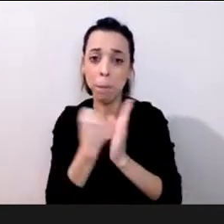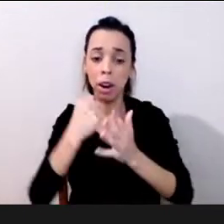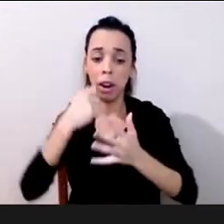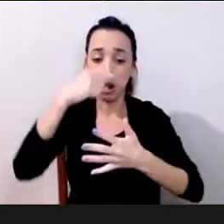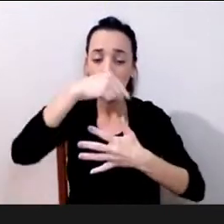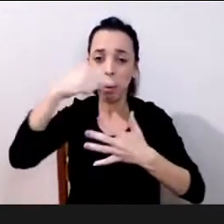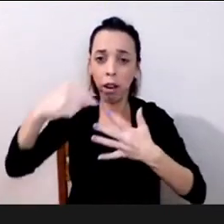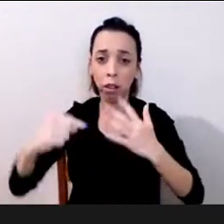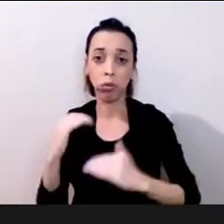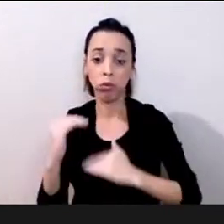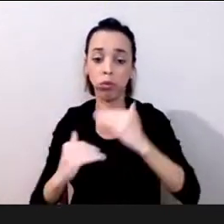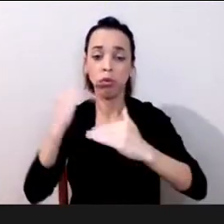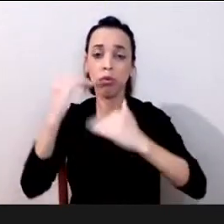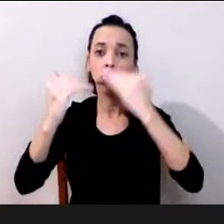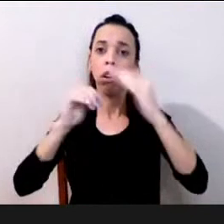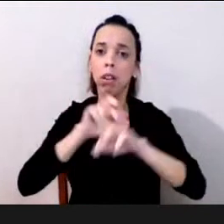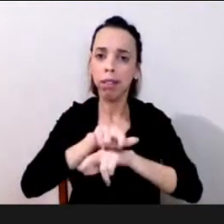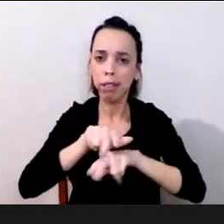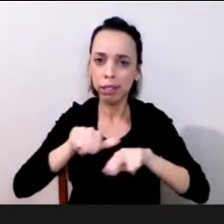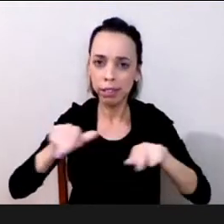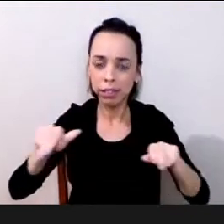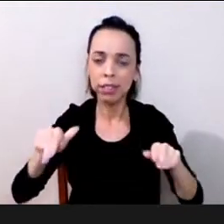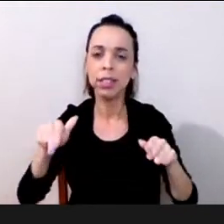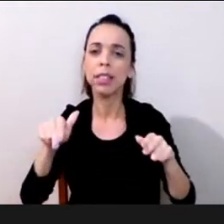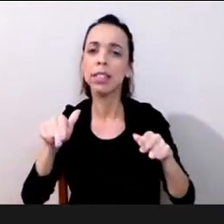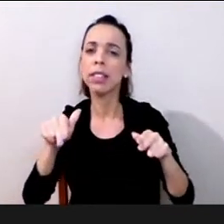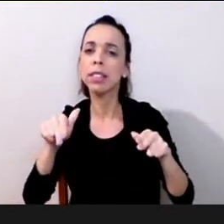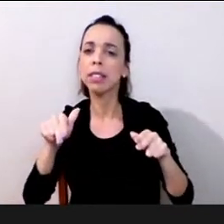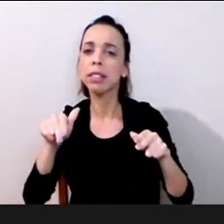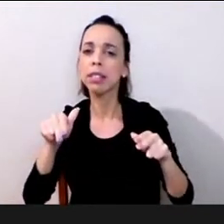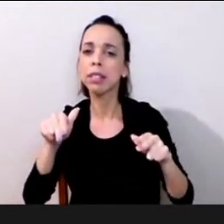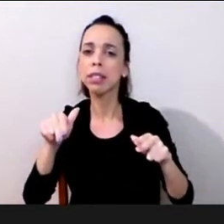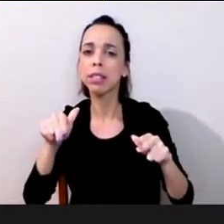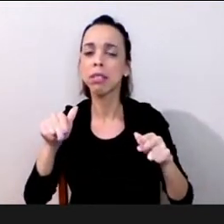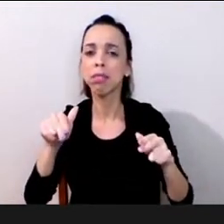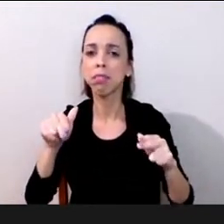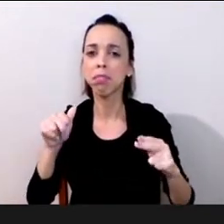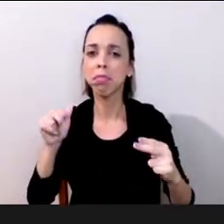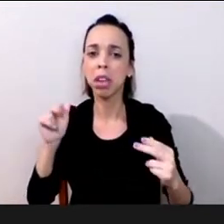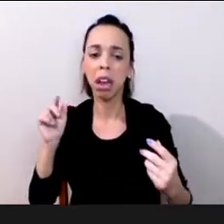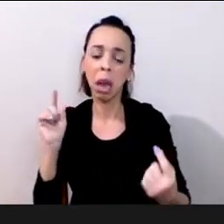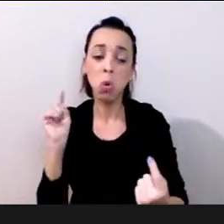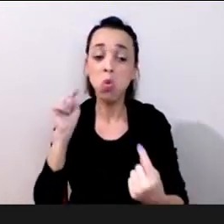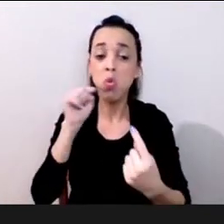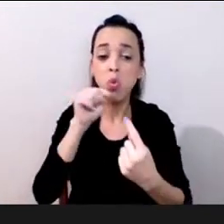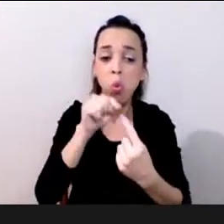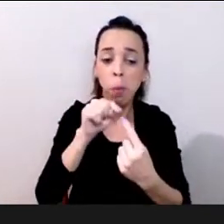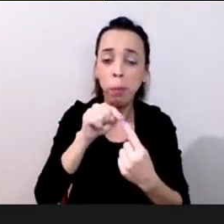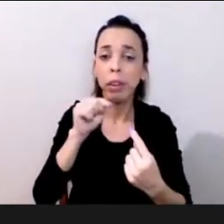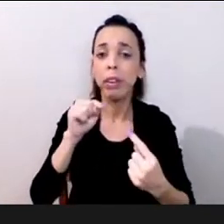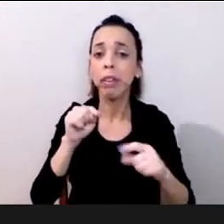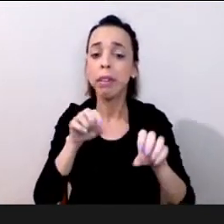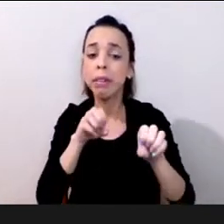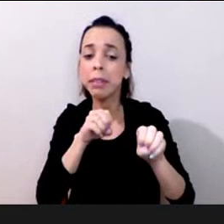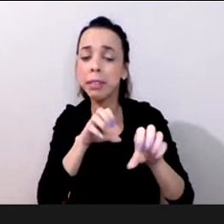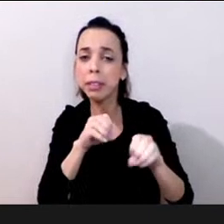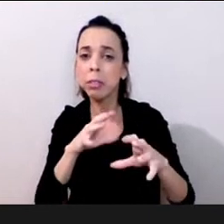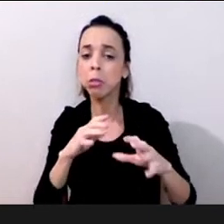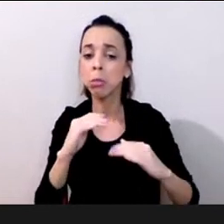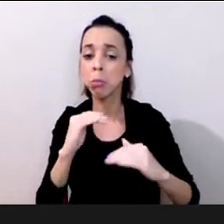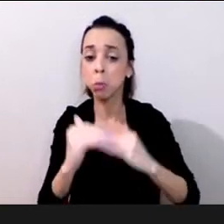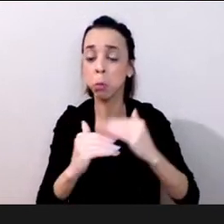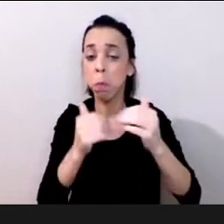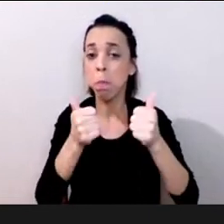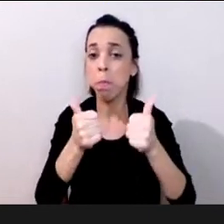gente poder de fato considerar o a gente tem chamado das competências transversais ou soft skills enfim né para não usar necessariamente